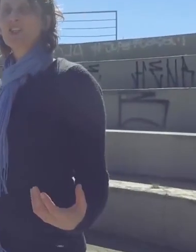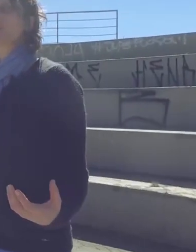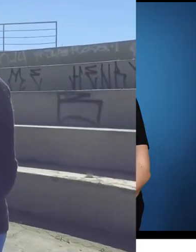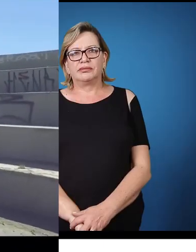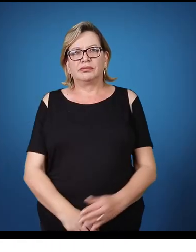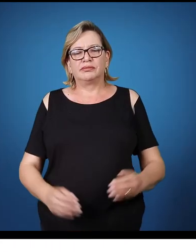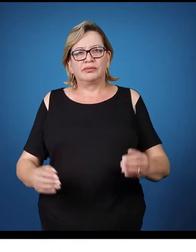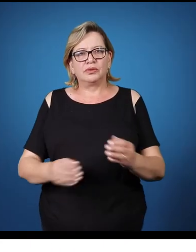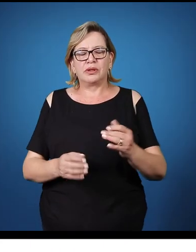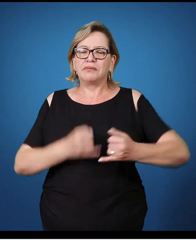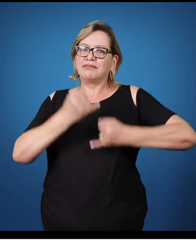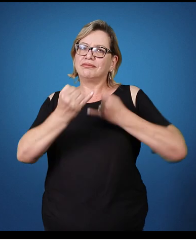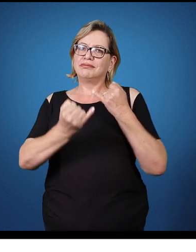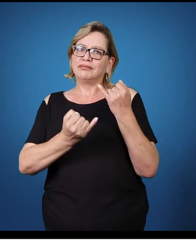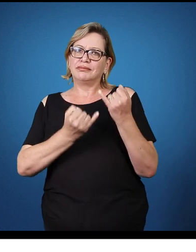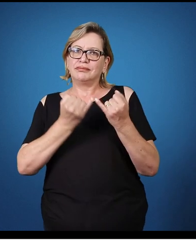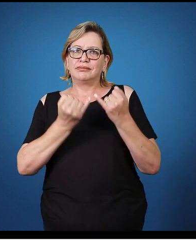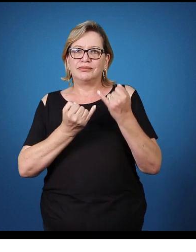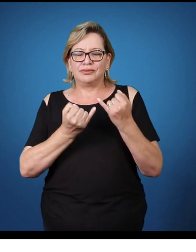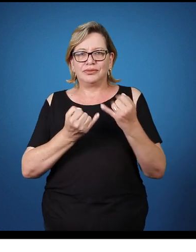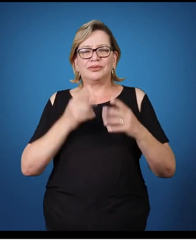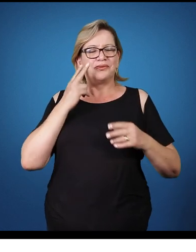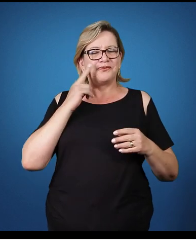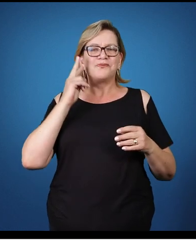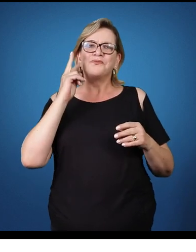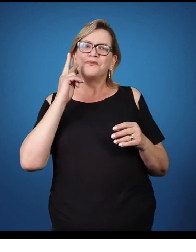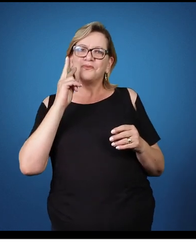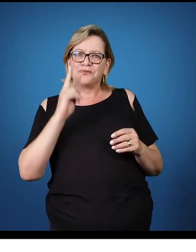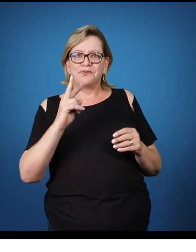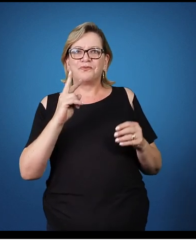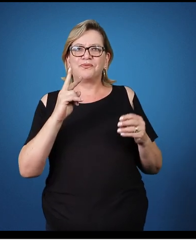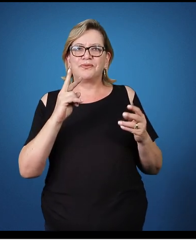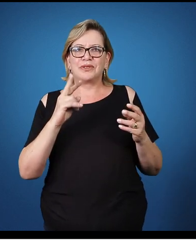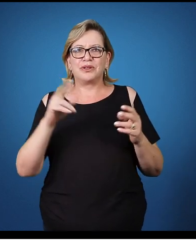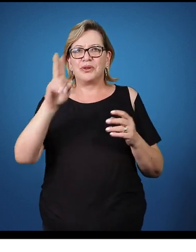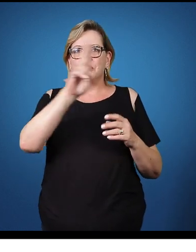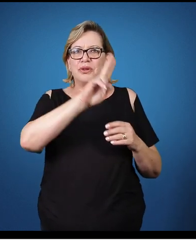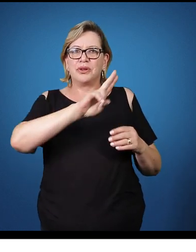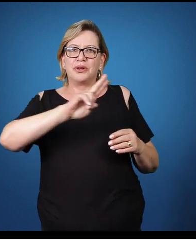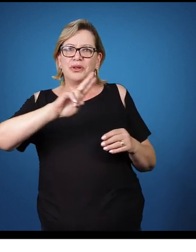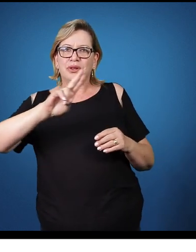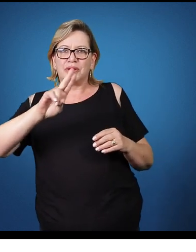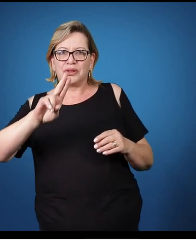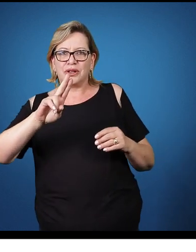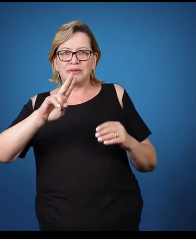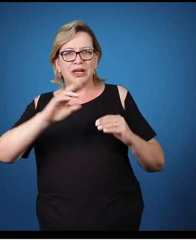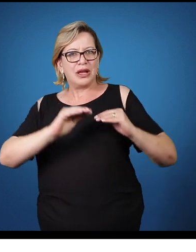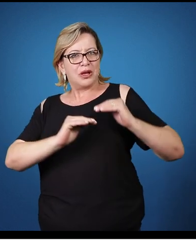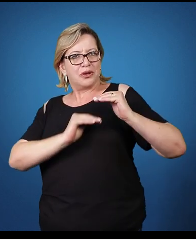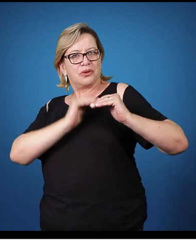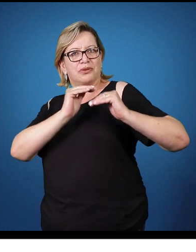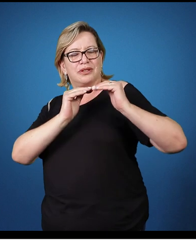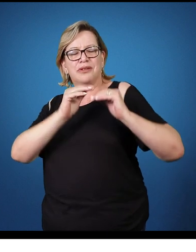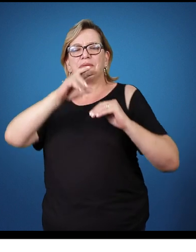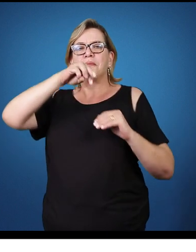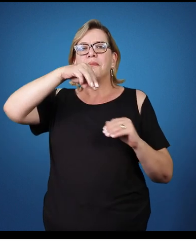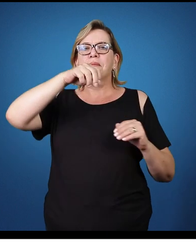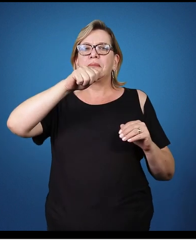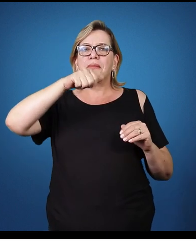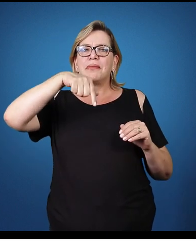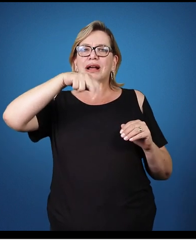Esse jogo, senhoras e senhores, se chama Construção de uma Máquina.